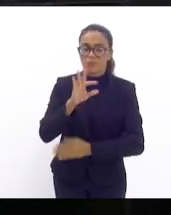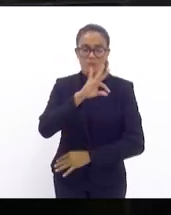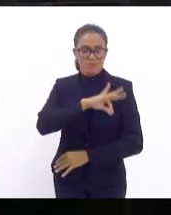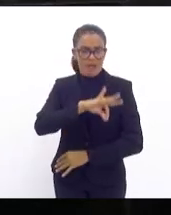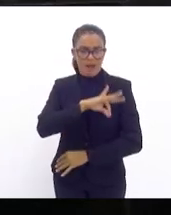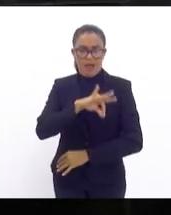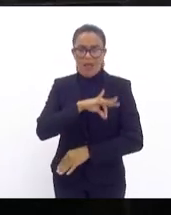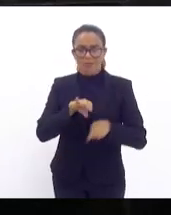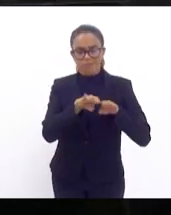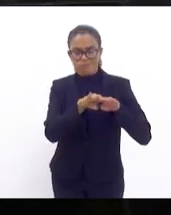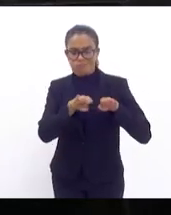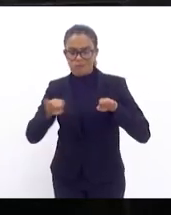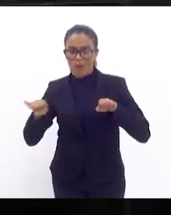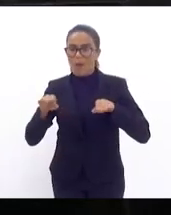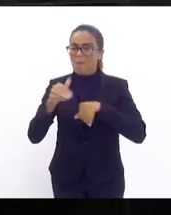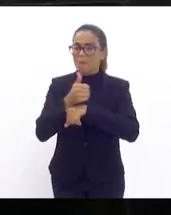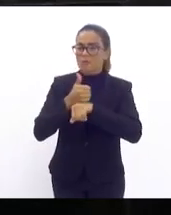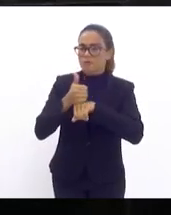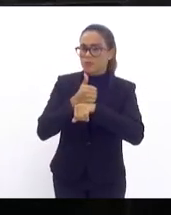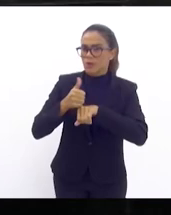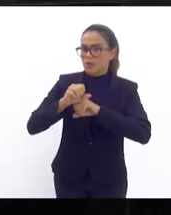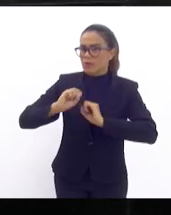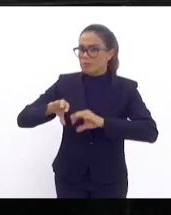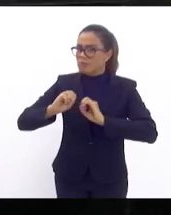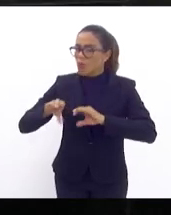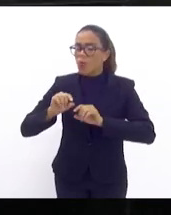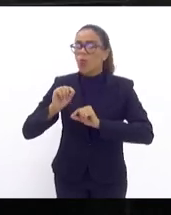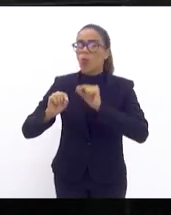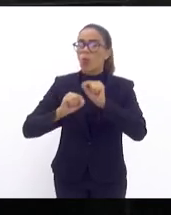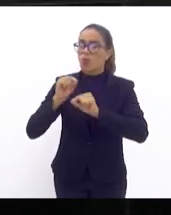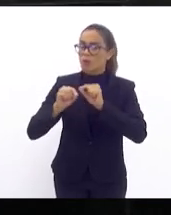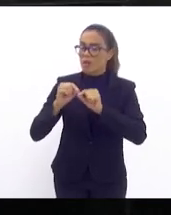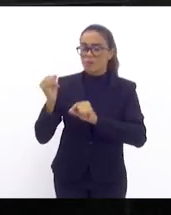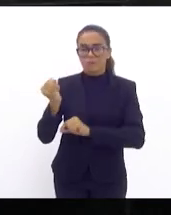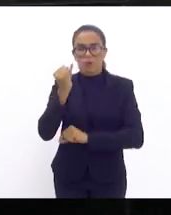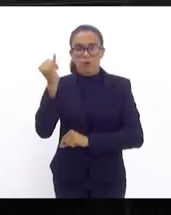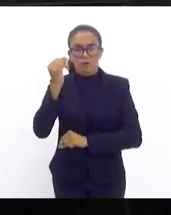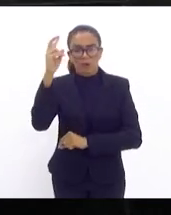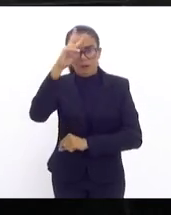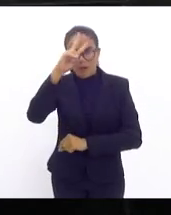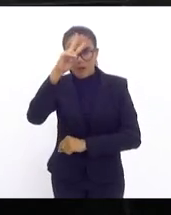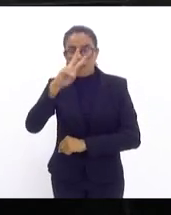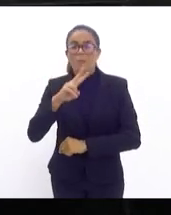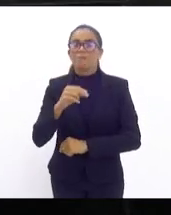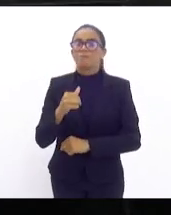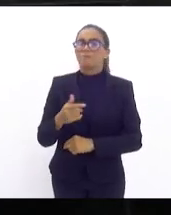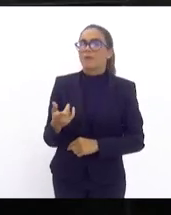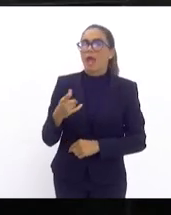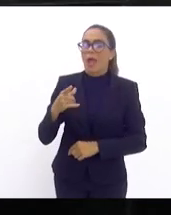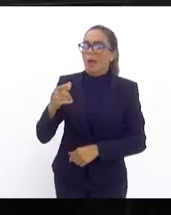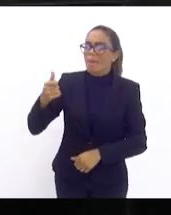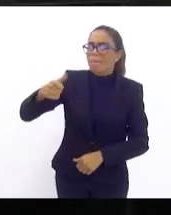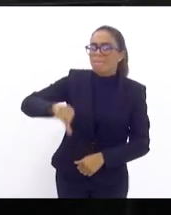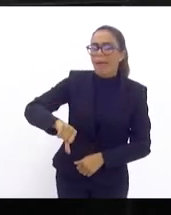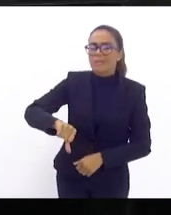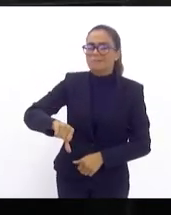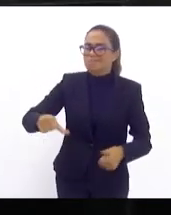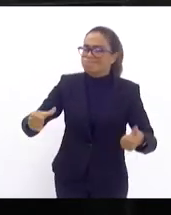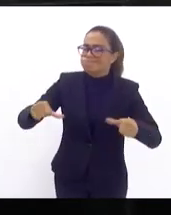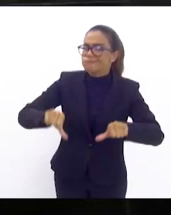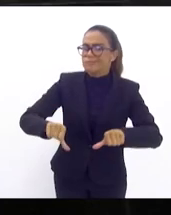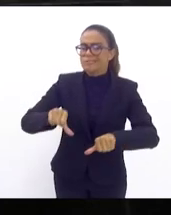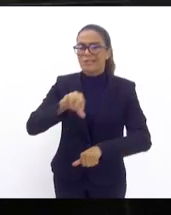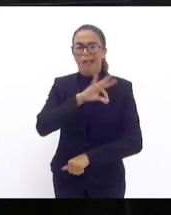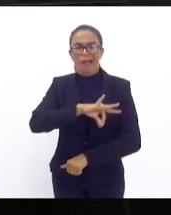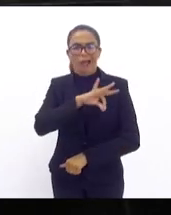de educação deve receber, considerando os péssimos salários pagos pelo governo